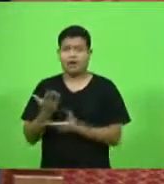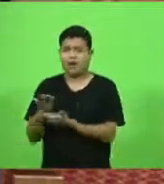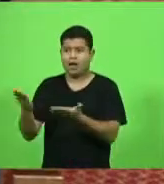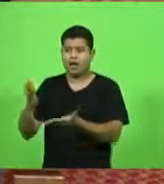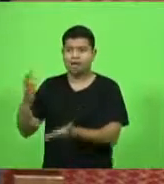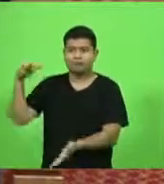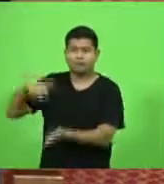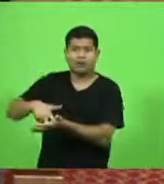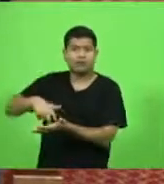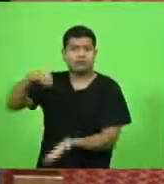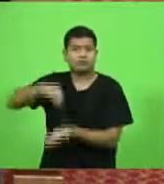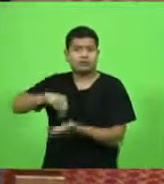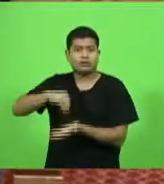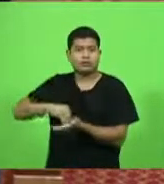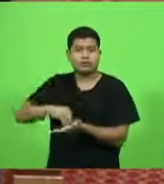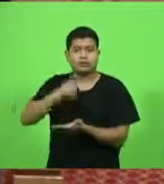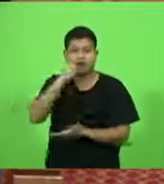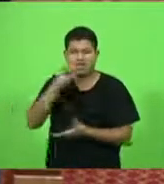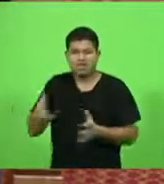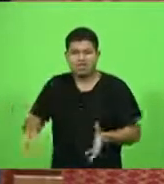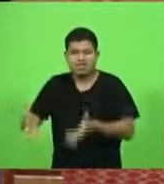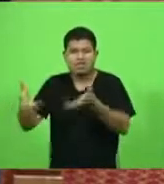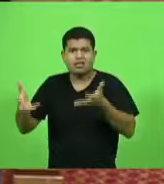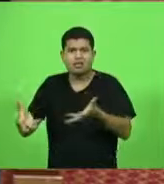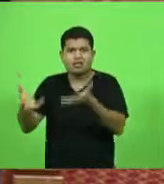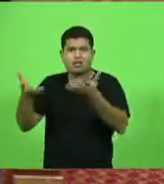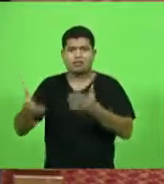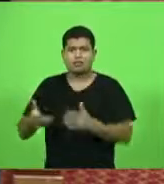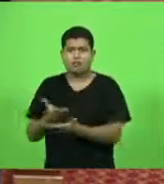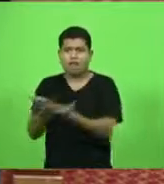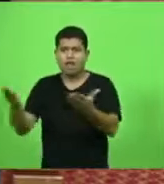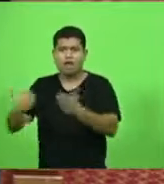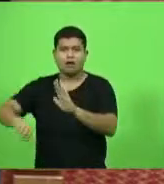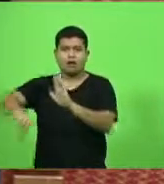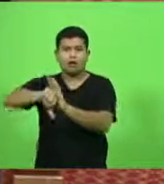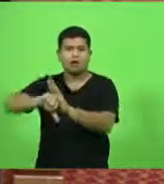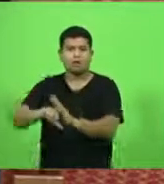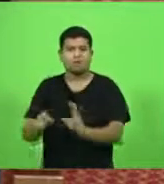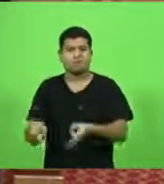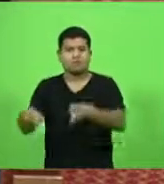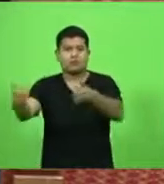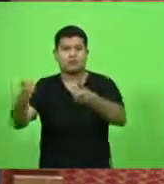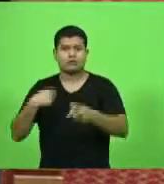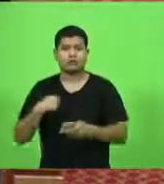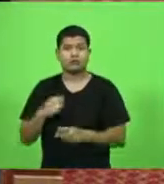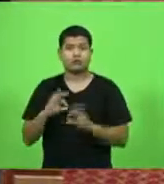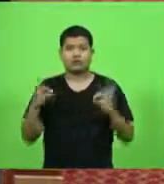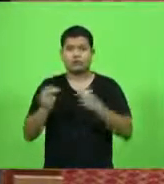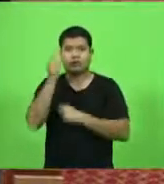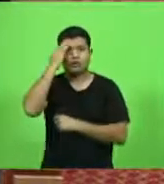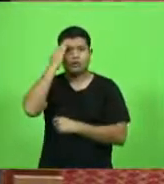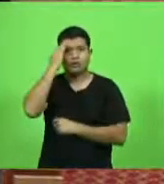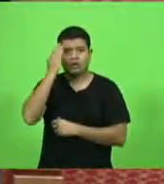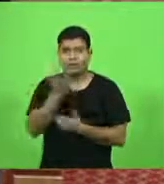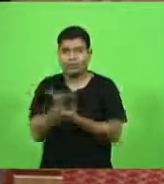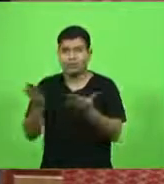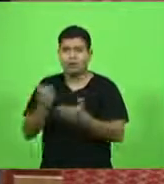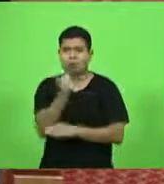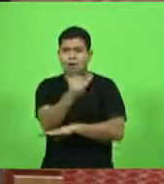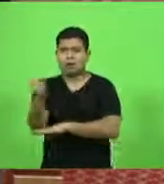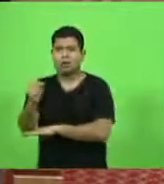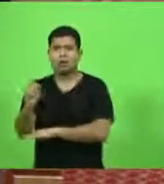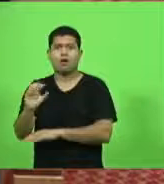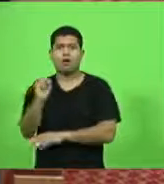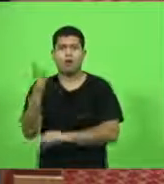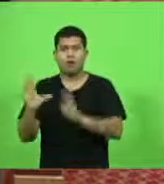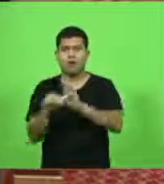para a criminalidade. Todo mundo sabe que matar, roubar no Brasil não acontece nada, não dá